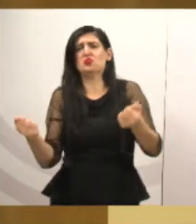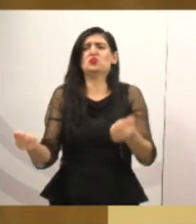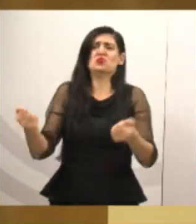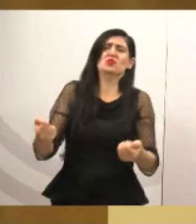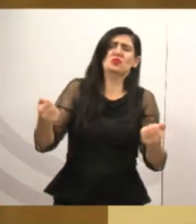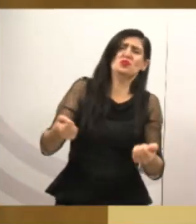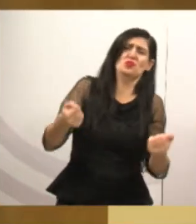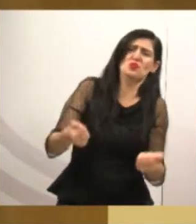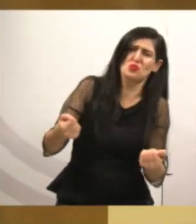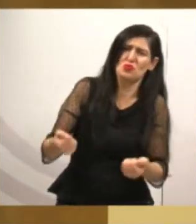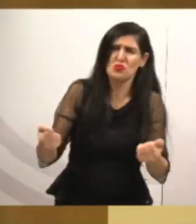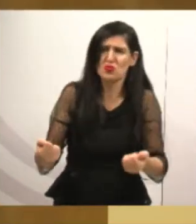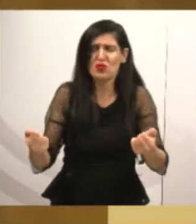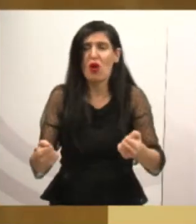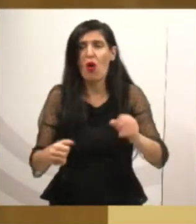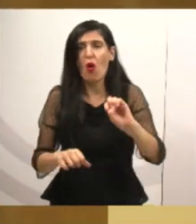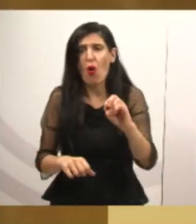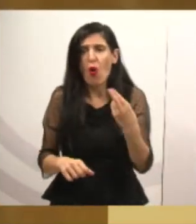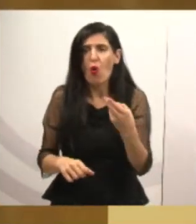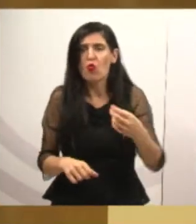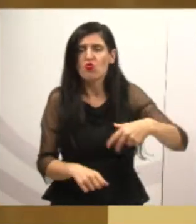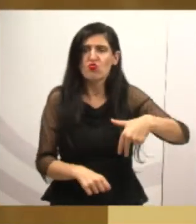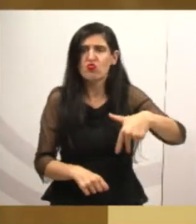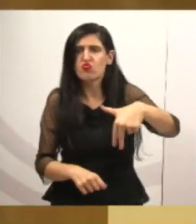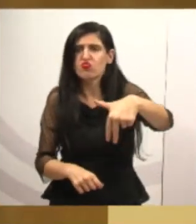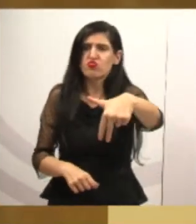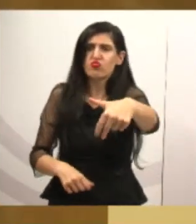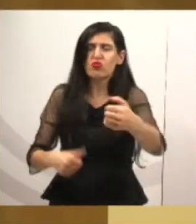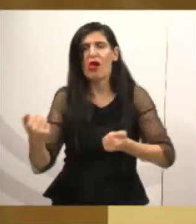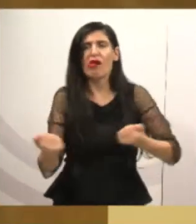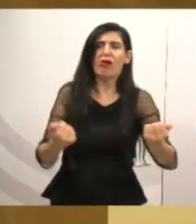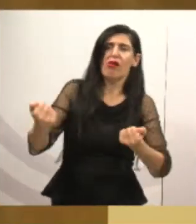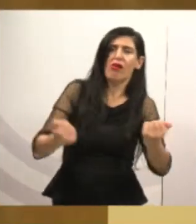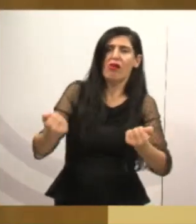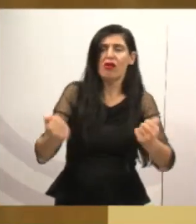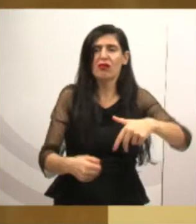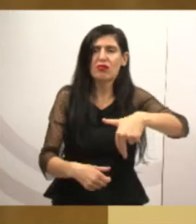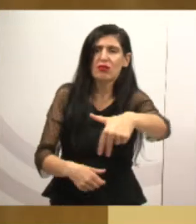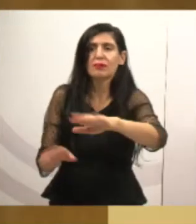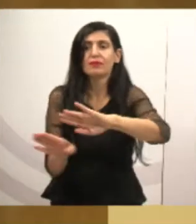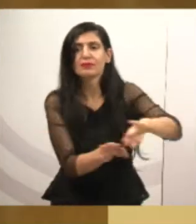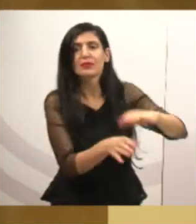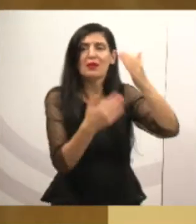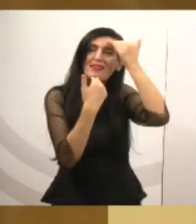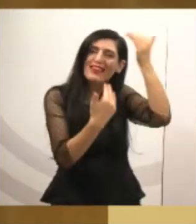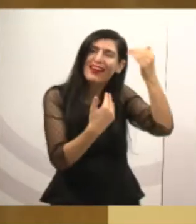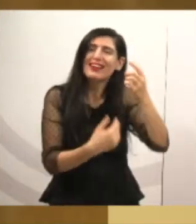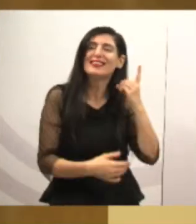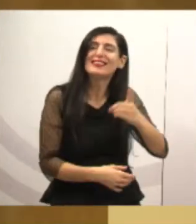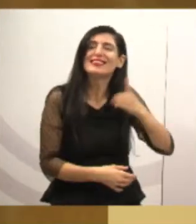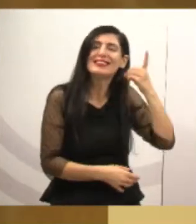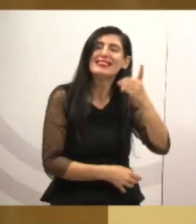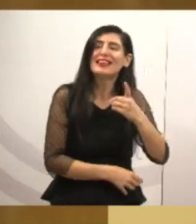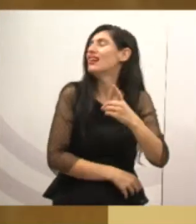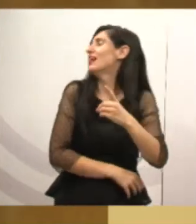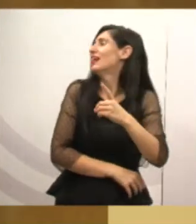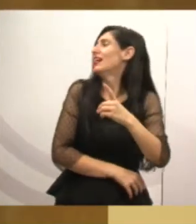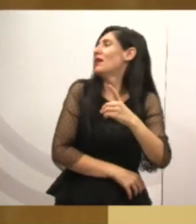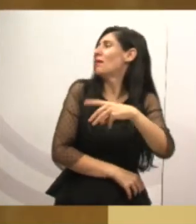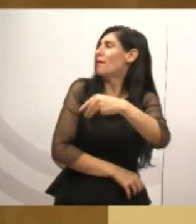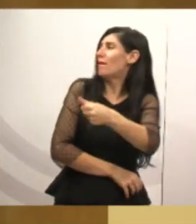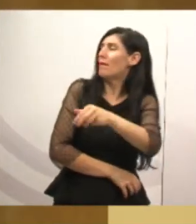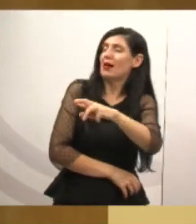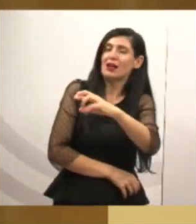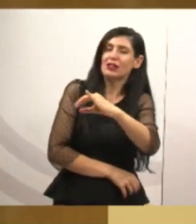vai continuar cobrando. Eu quero aqui também agradecer mais uma vez o nosso deputado André do Prado, Marcio Alvino. As